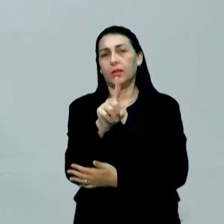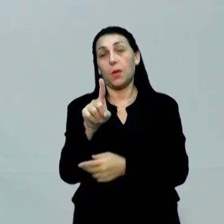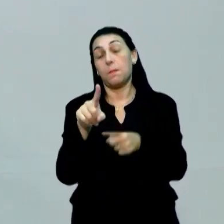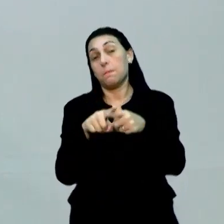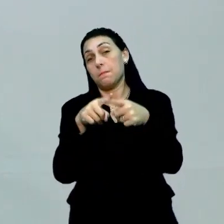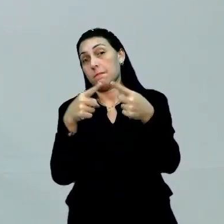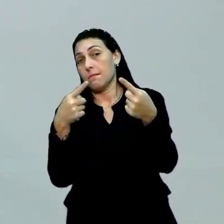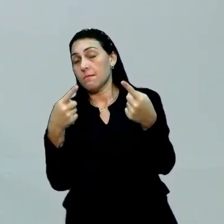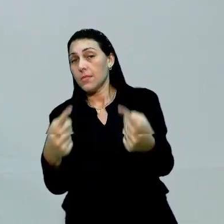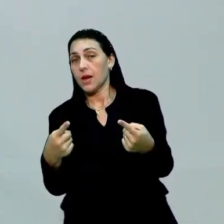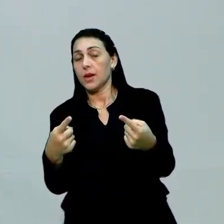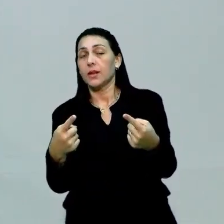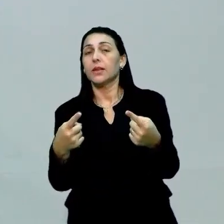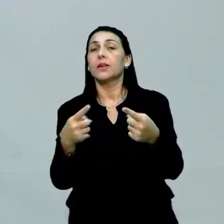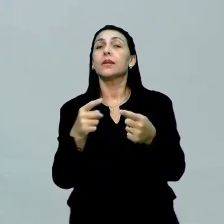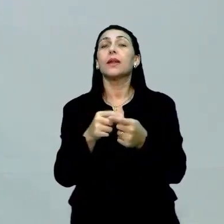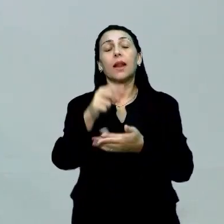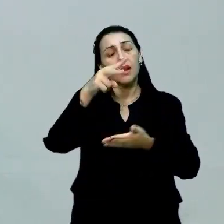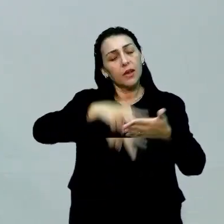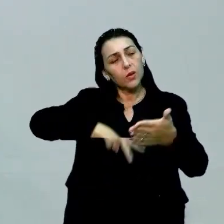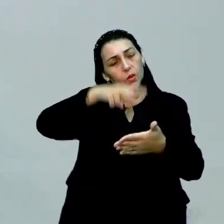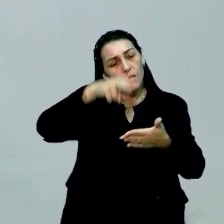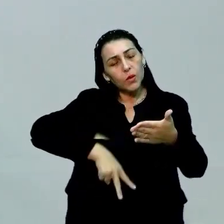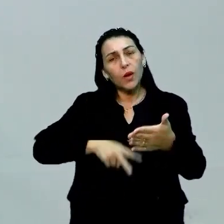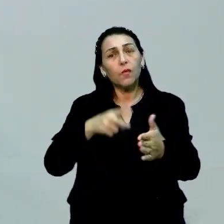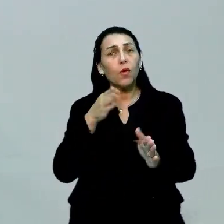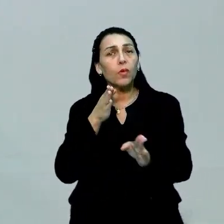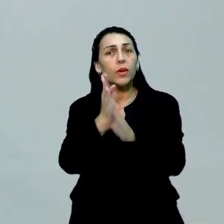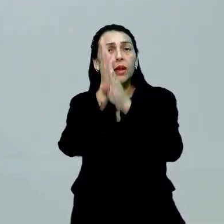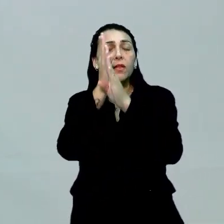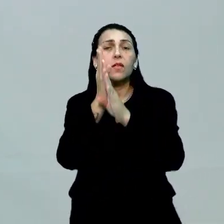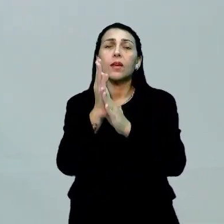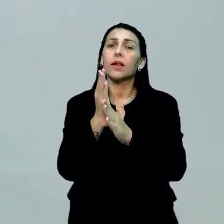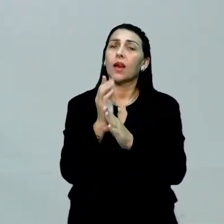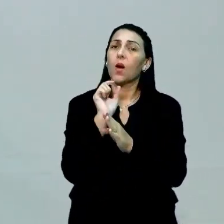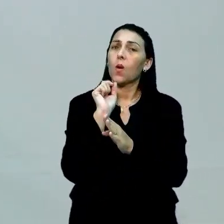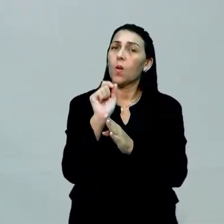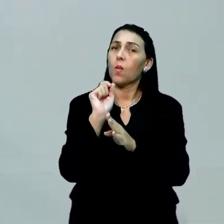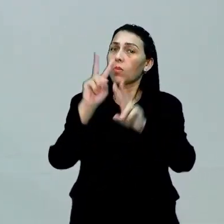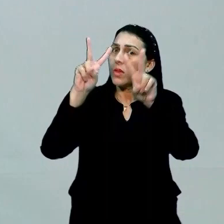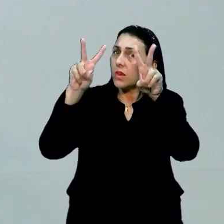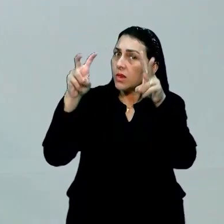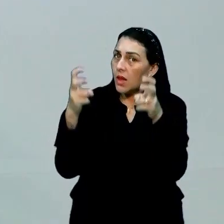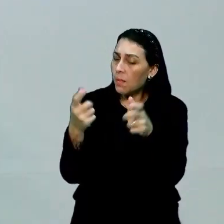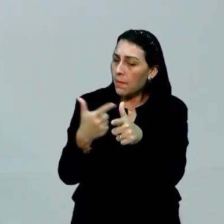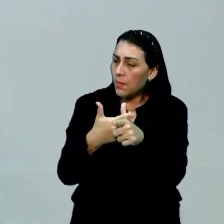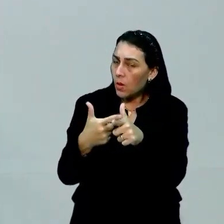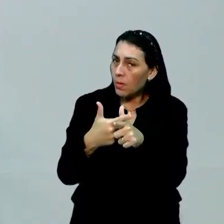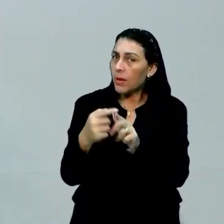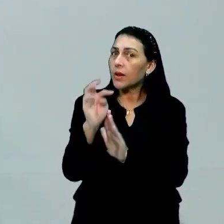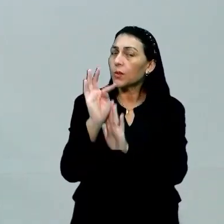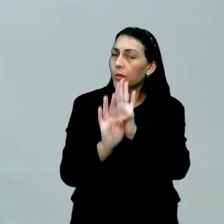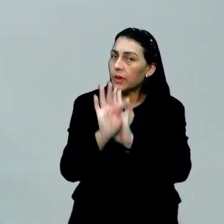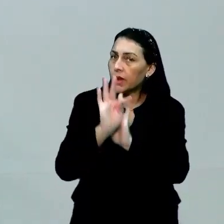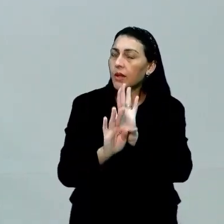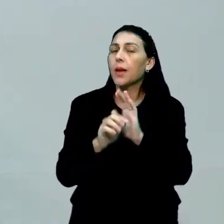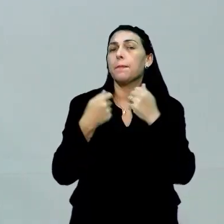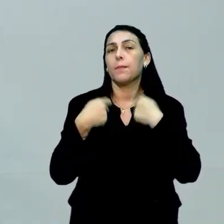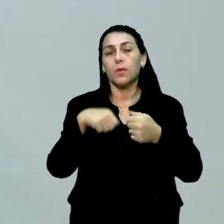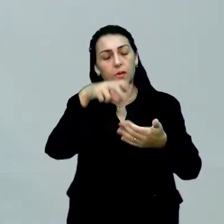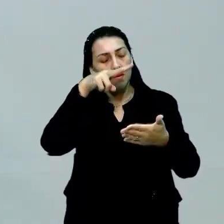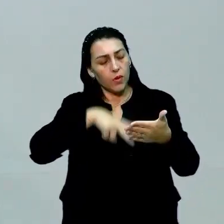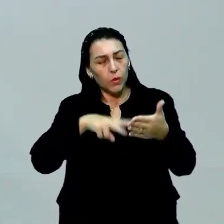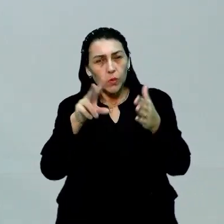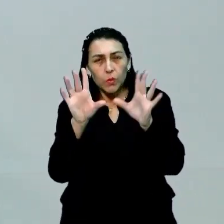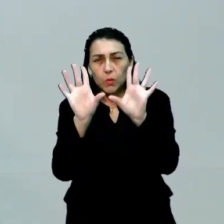Mas, é através da leitura que eu vou identificar a problemática e o tema. Então, é necessário que eu faça uma leitura